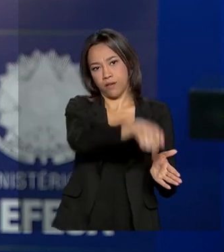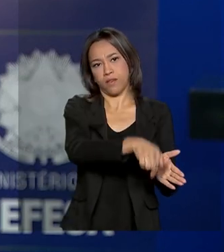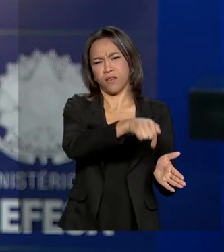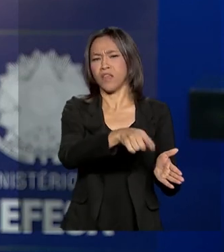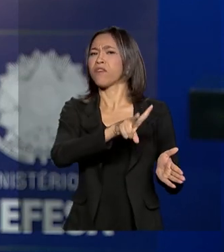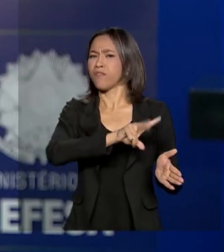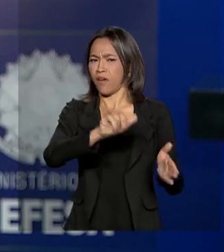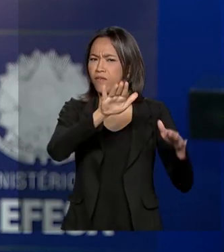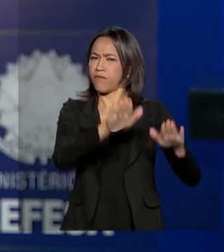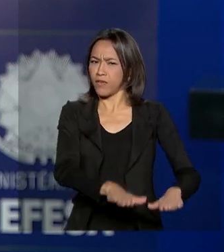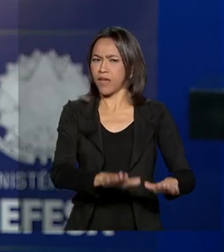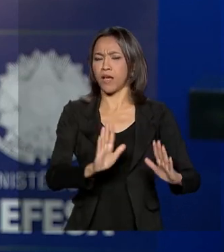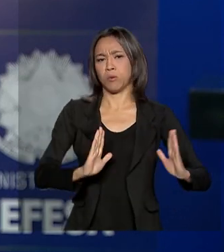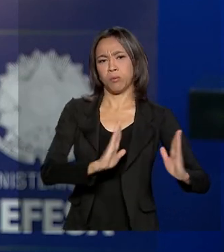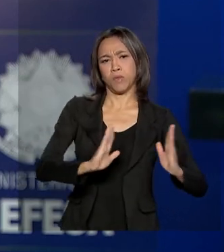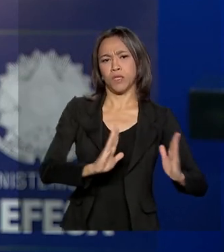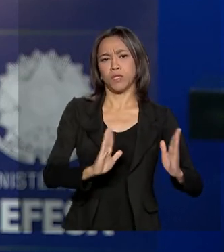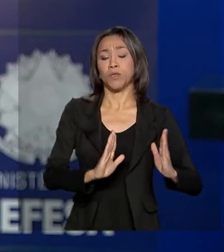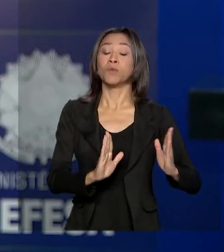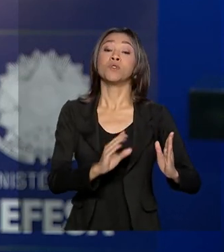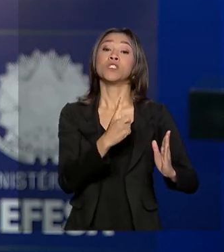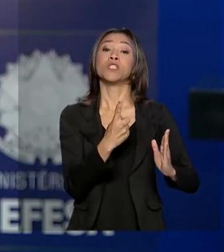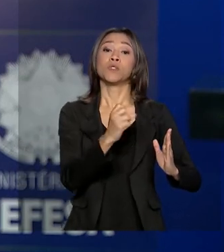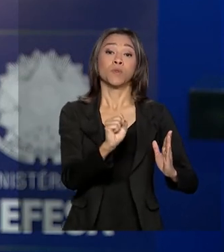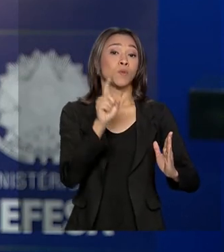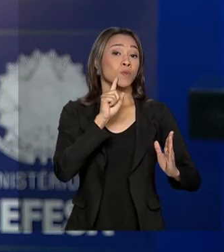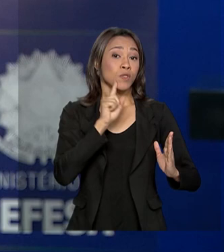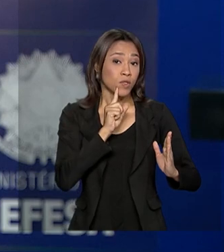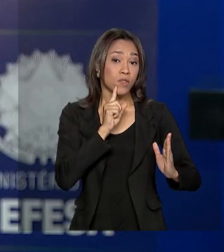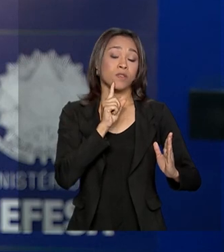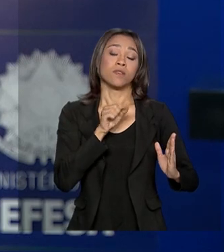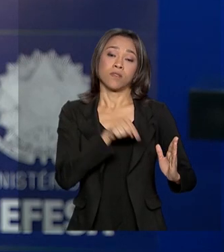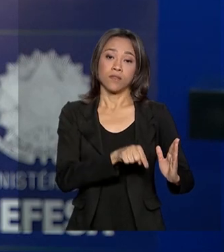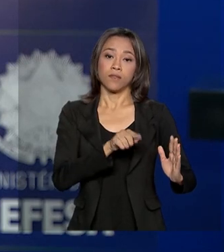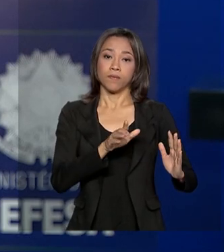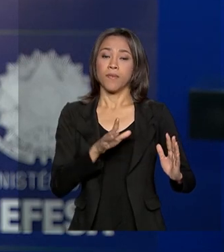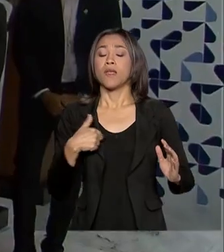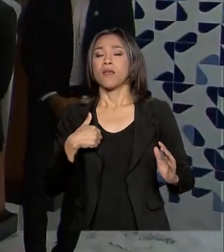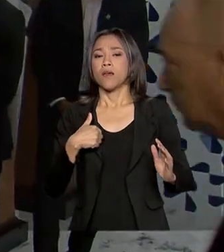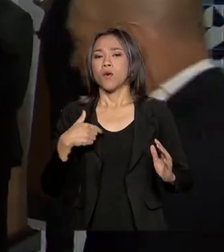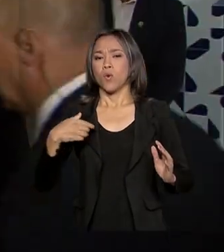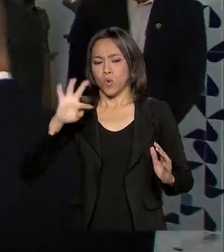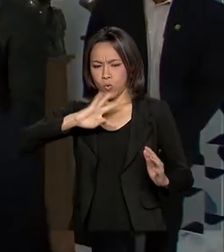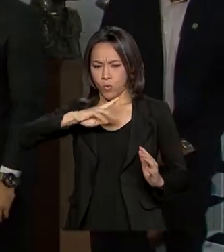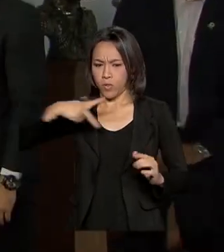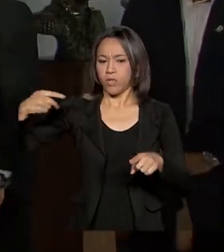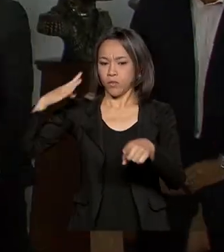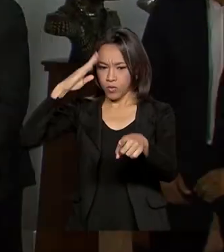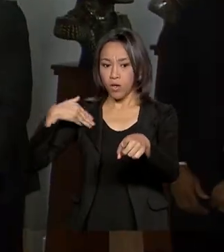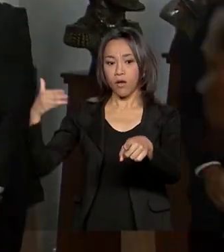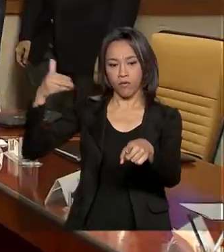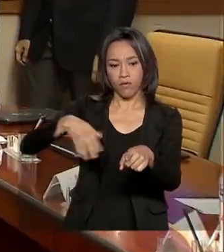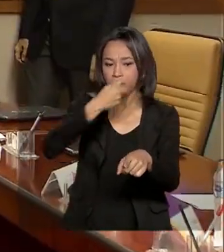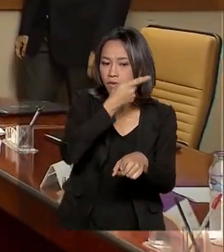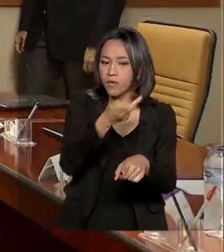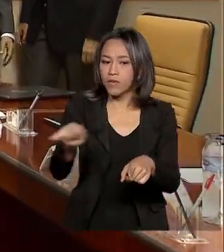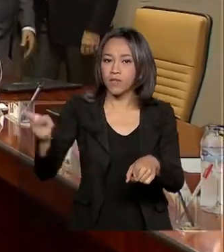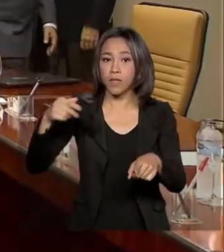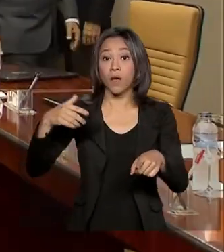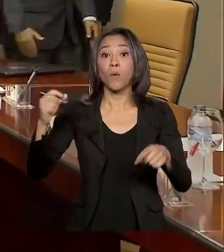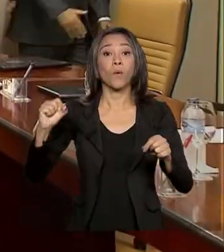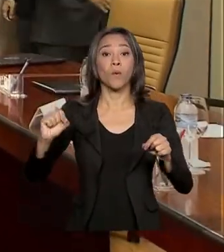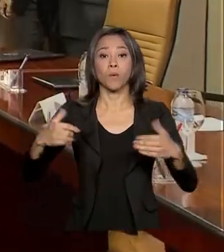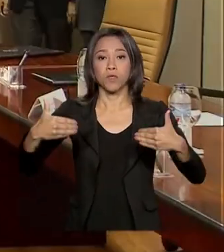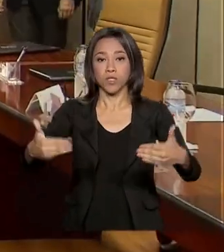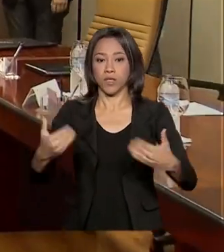18 dias em quarentena. O presidente Jair Bolsonaro veio até aqui ao Ministério da Defesa para conhecer o plano